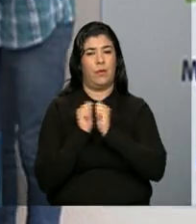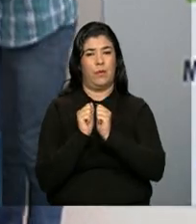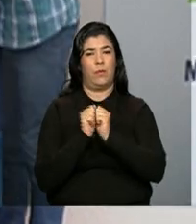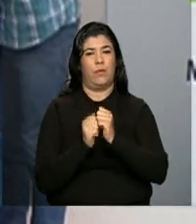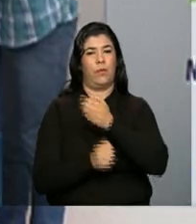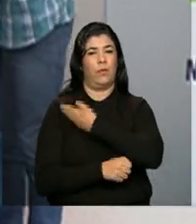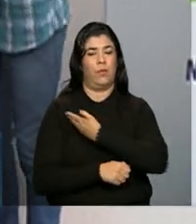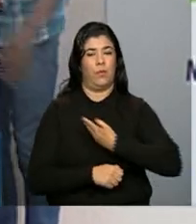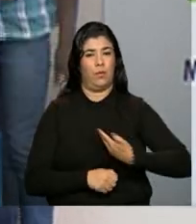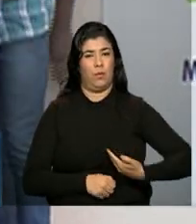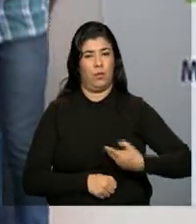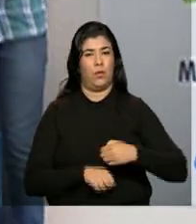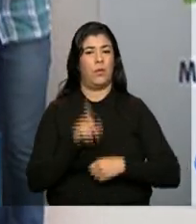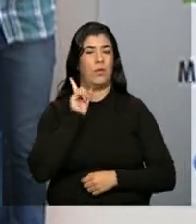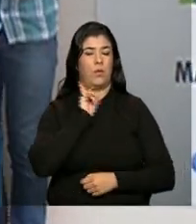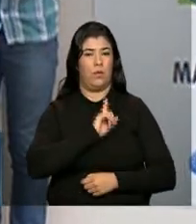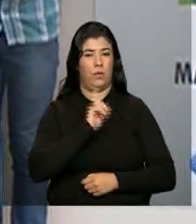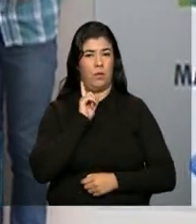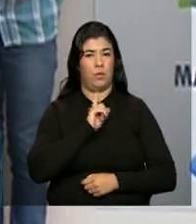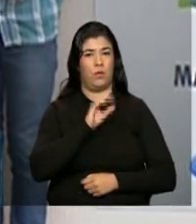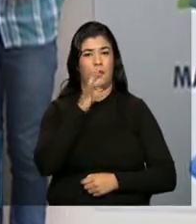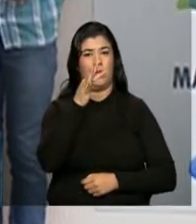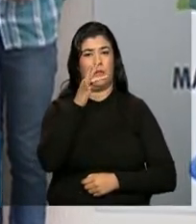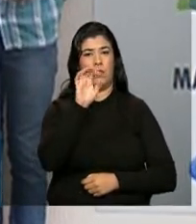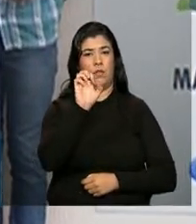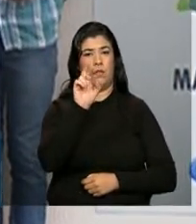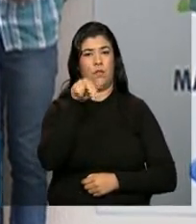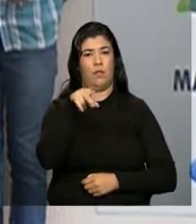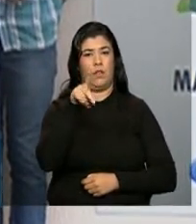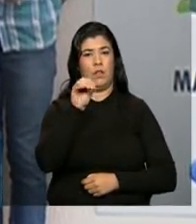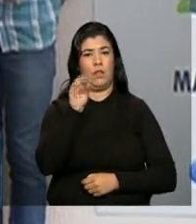do governador de Minas, Fernando Pimentel.